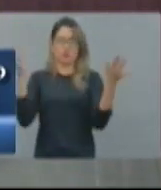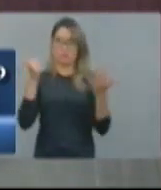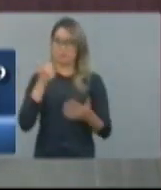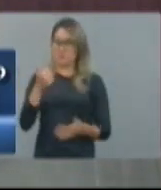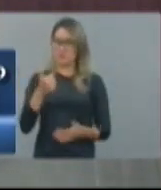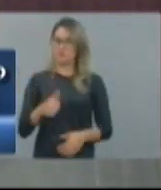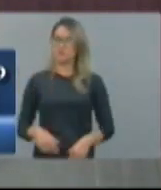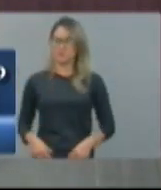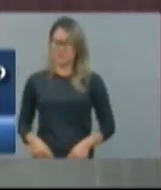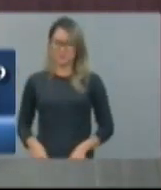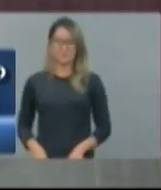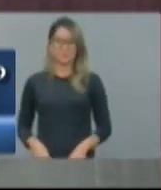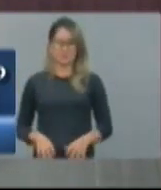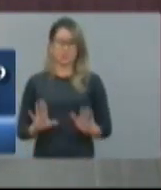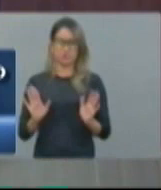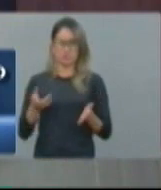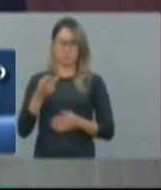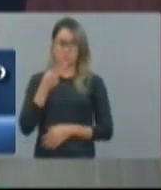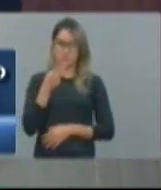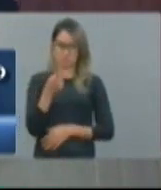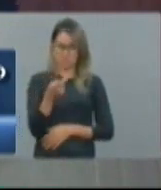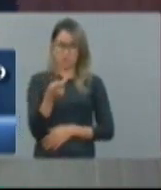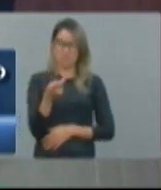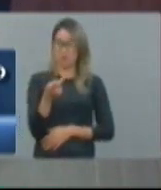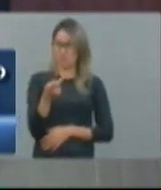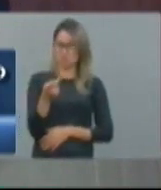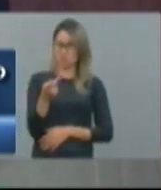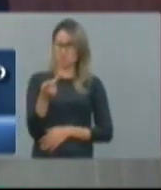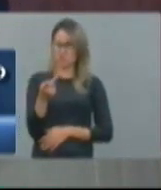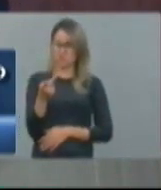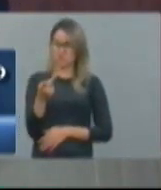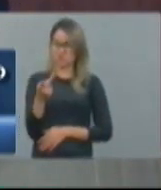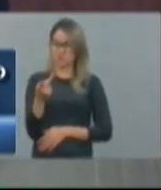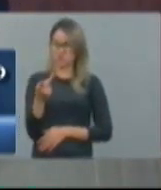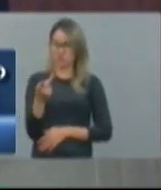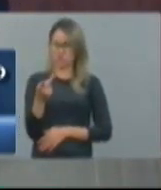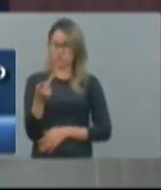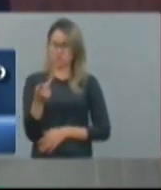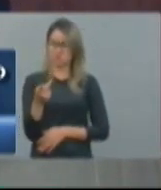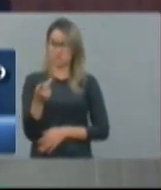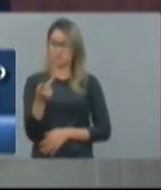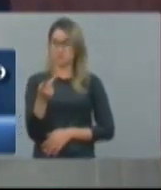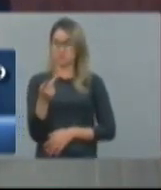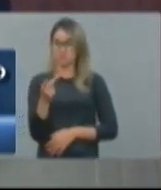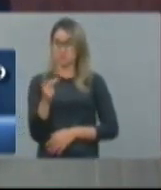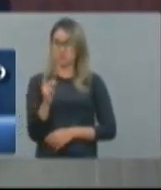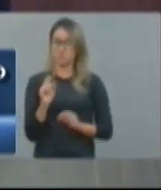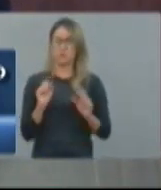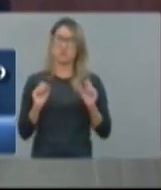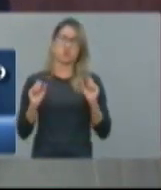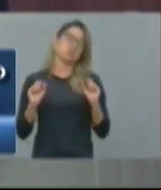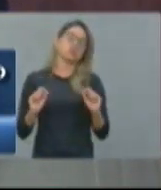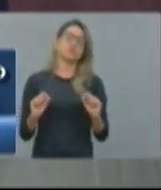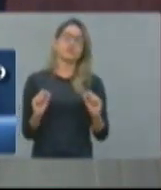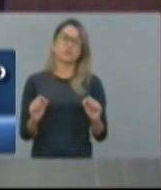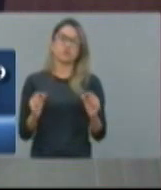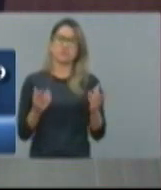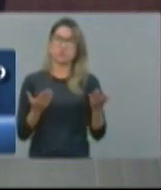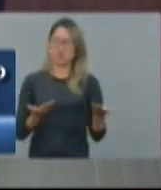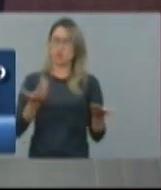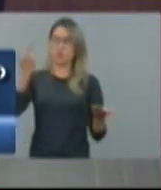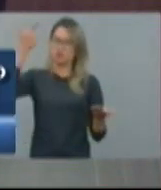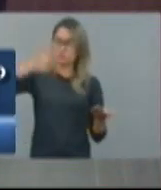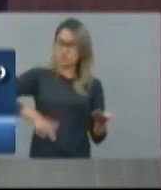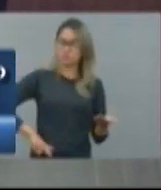falado, que já tem sido bastante divulgado nessa casa, mas que eu acho que é muito pertinente, importante, vou colocar aqui mais uma vez,